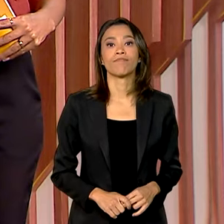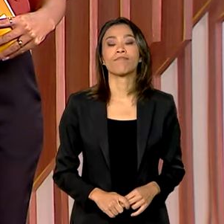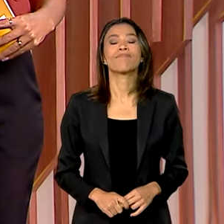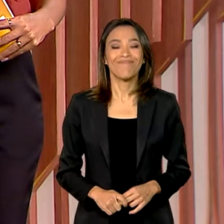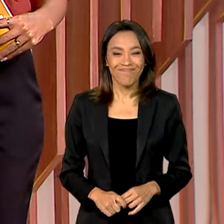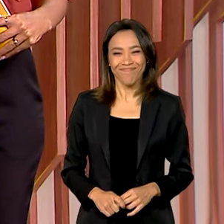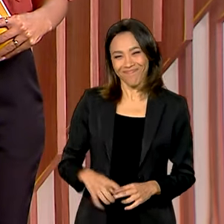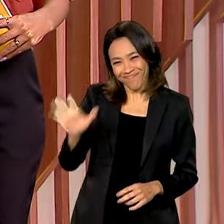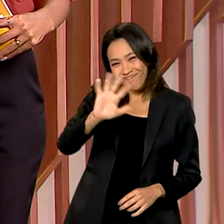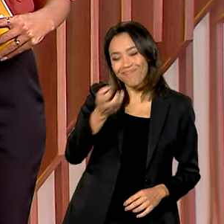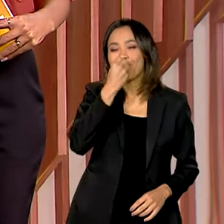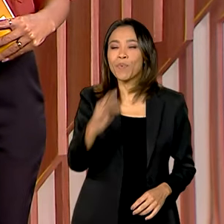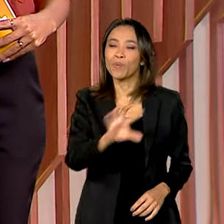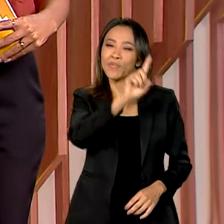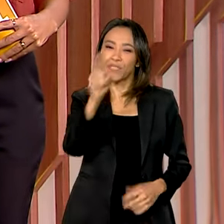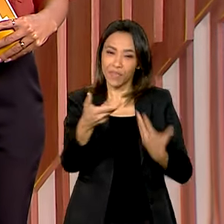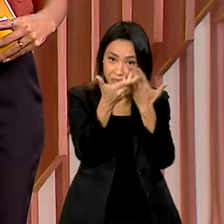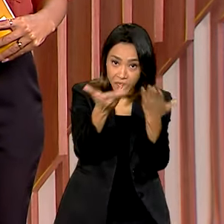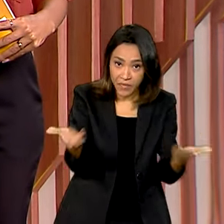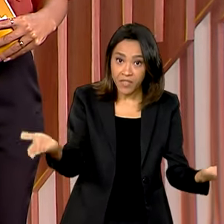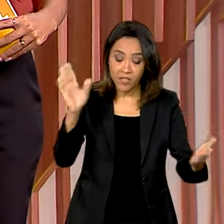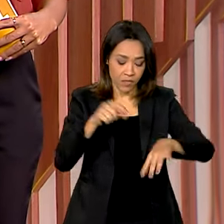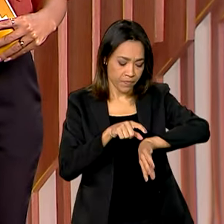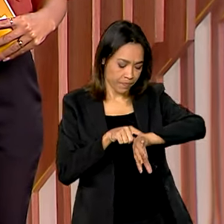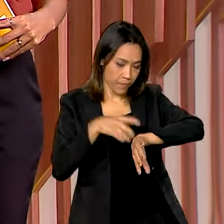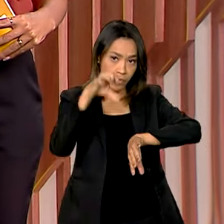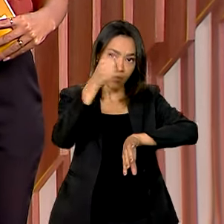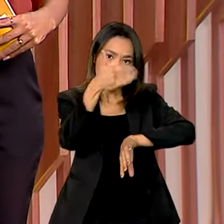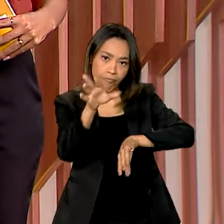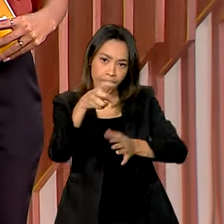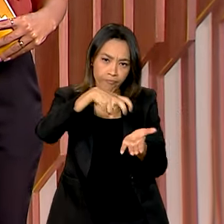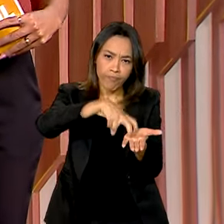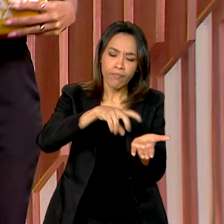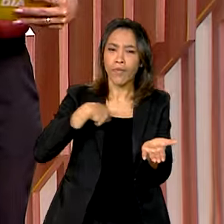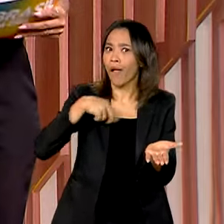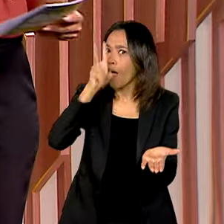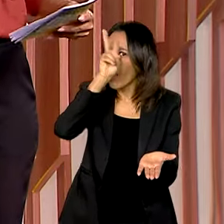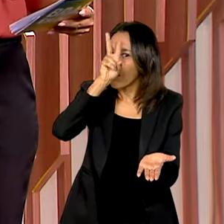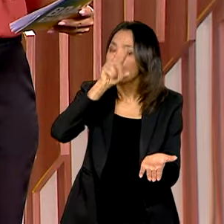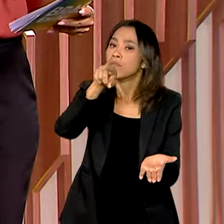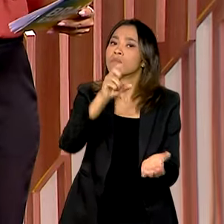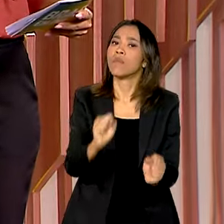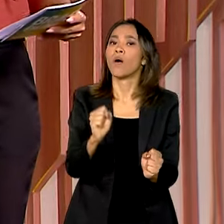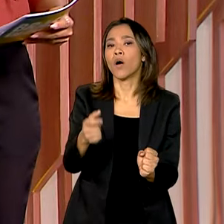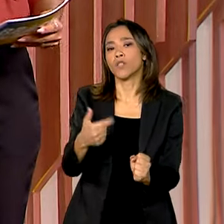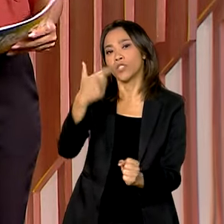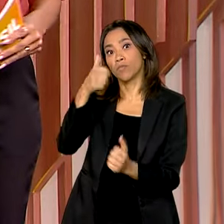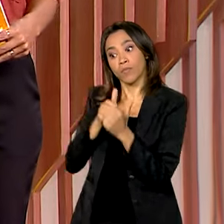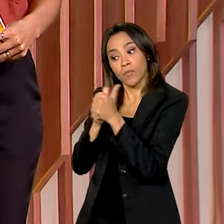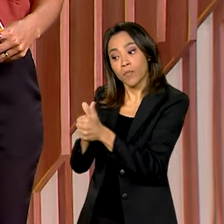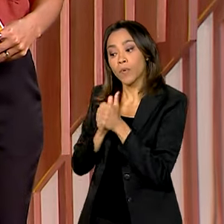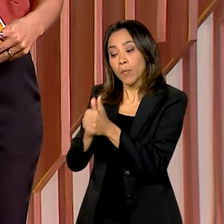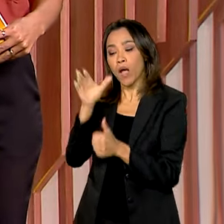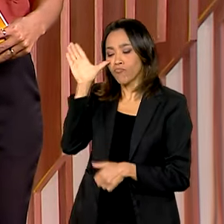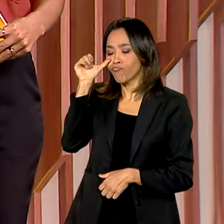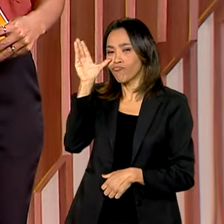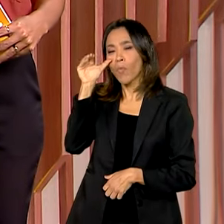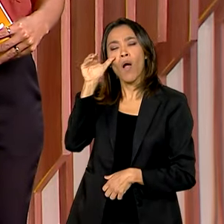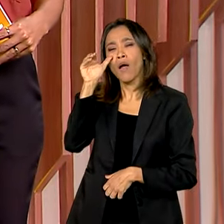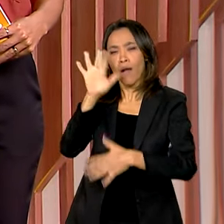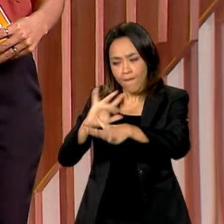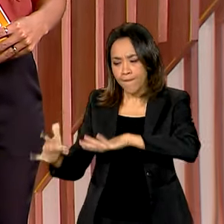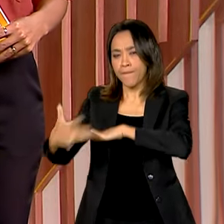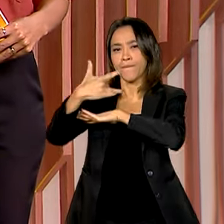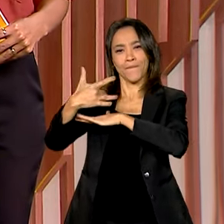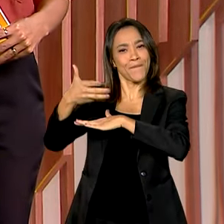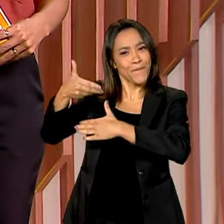Olá, muito bom dia para você. nove e meia da manhã. Lembrando que você pode nos acompanhar também ao vivo pelas redes